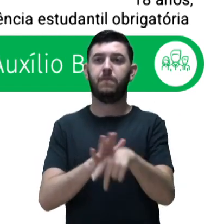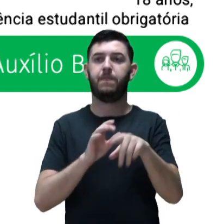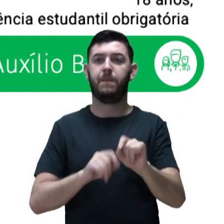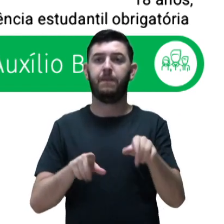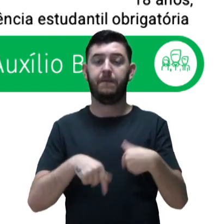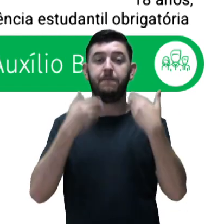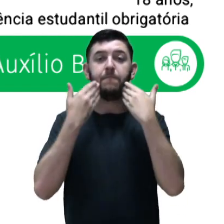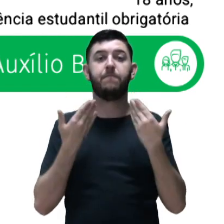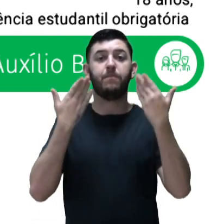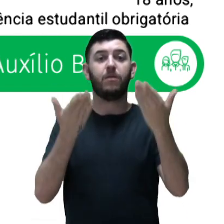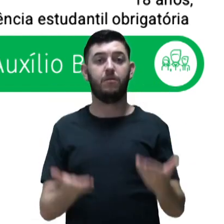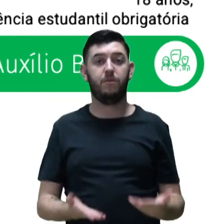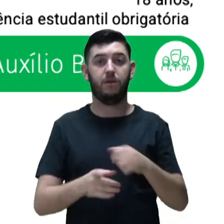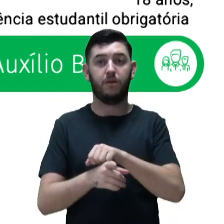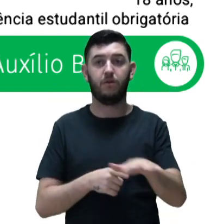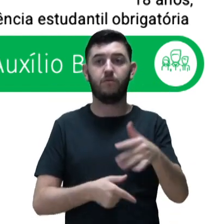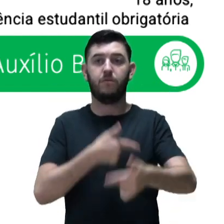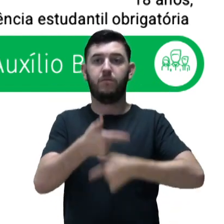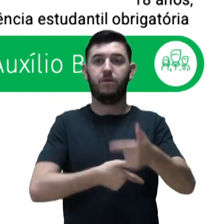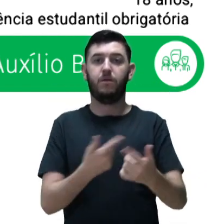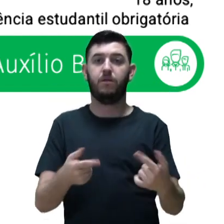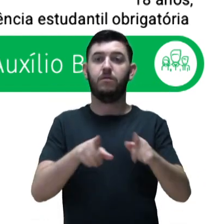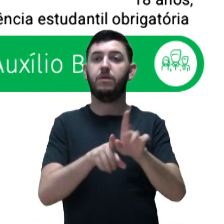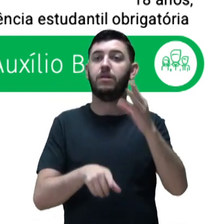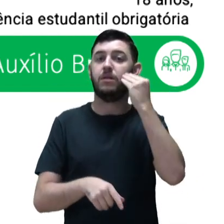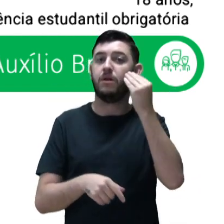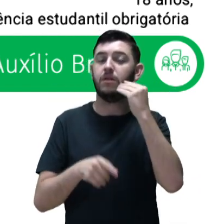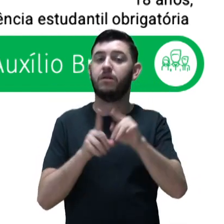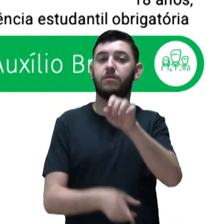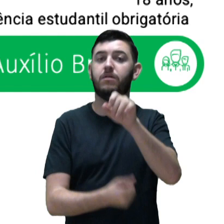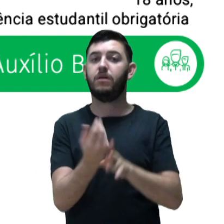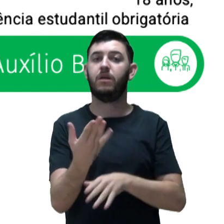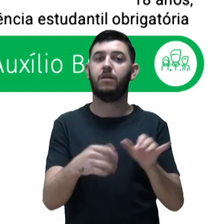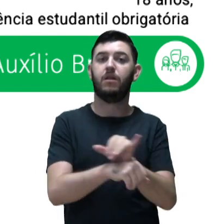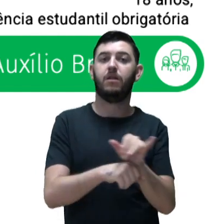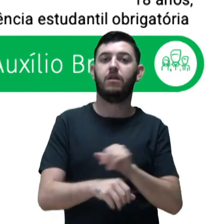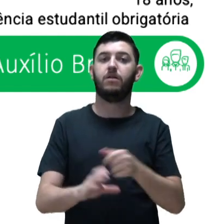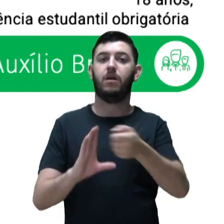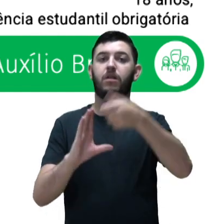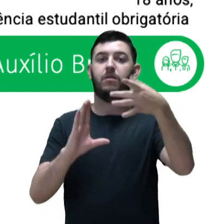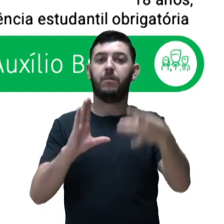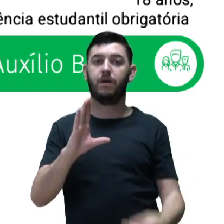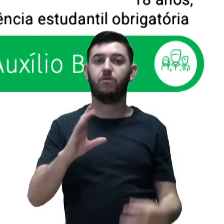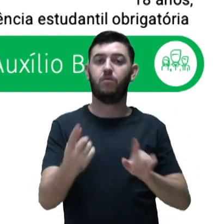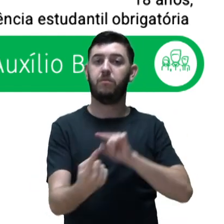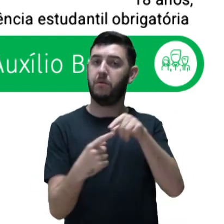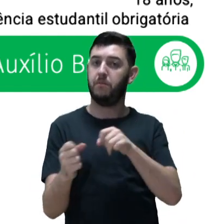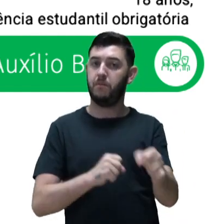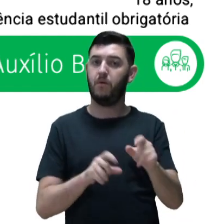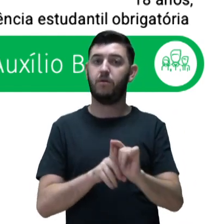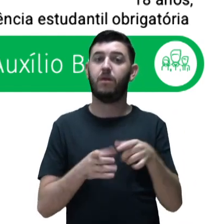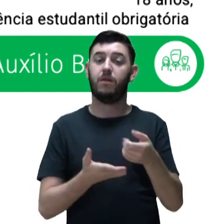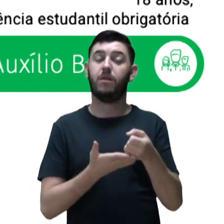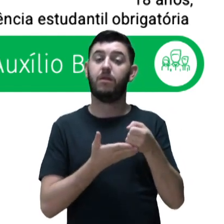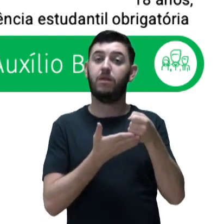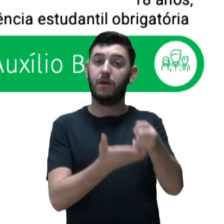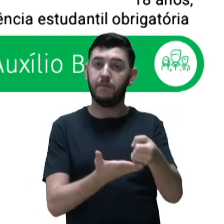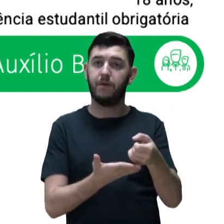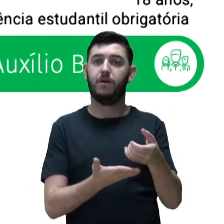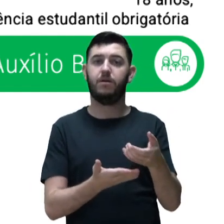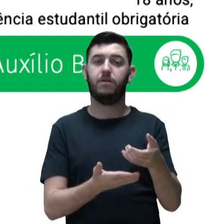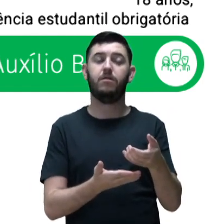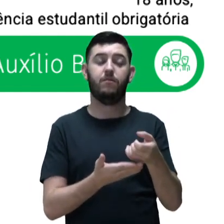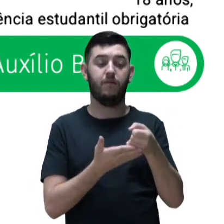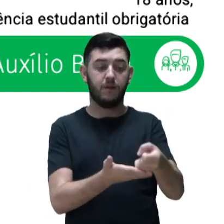nos é apresentado como demanda e tenta estabelecer alguns aspectos para aproximar ao máximo essa demanda da oferta de